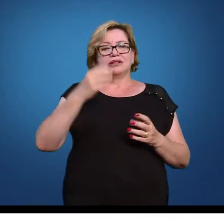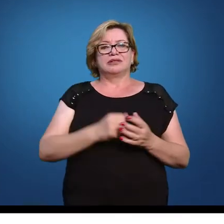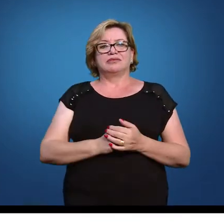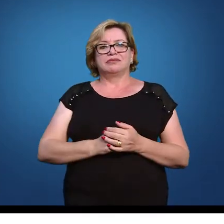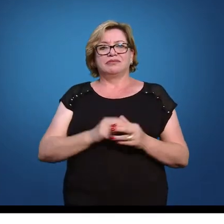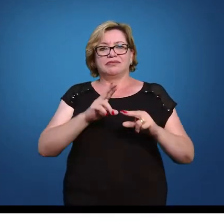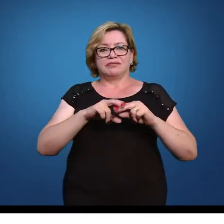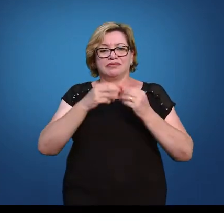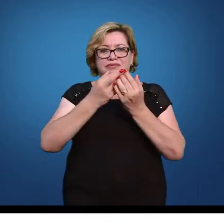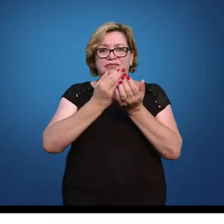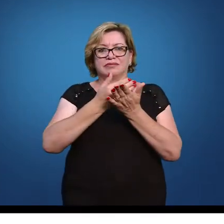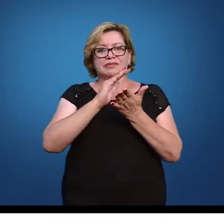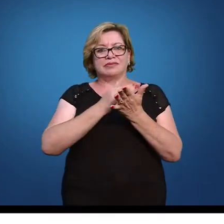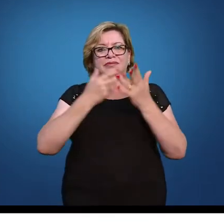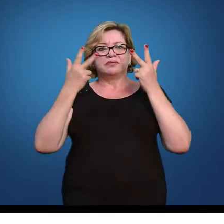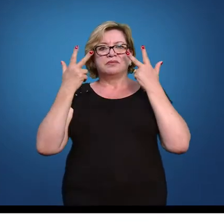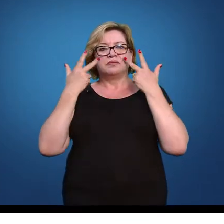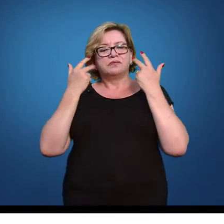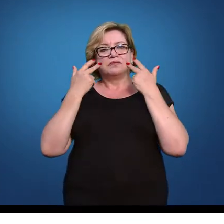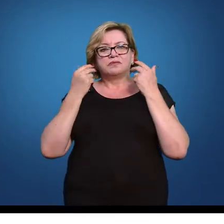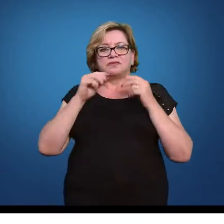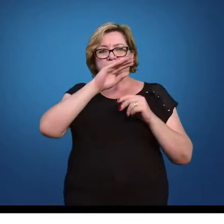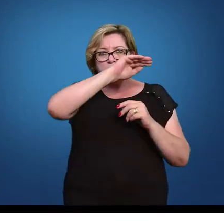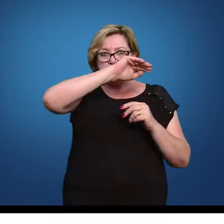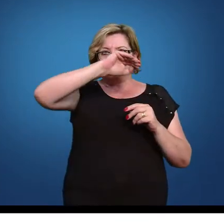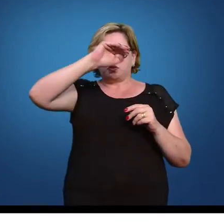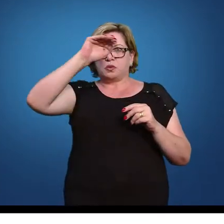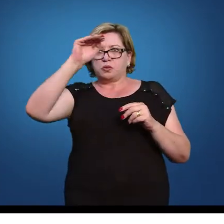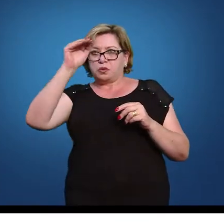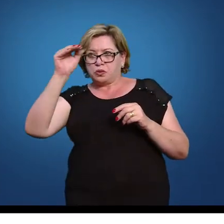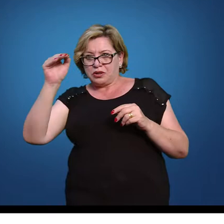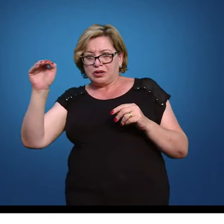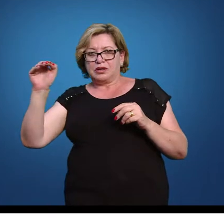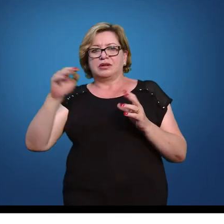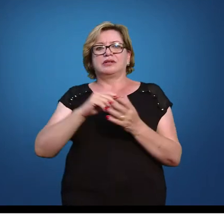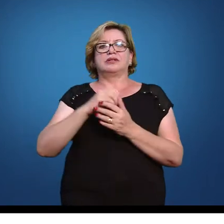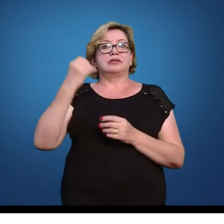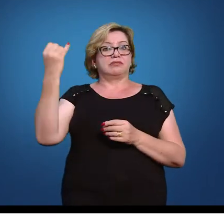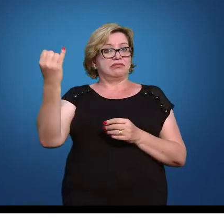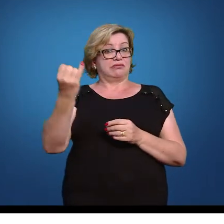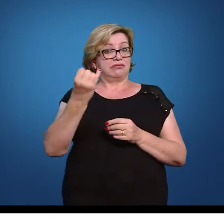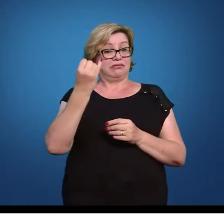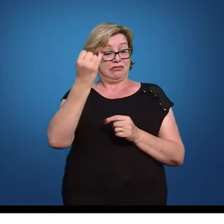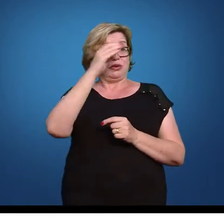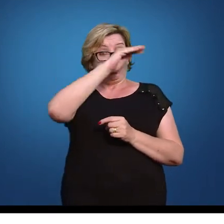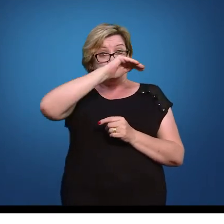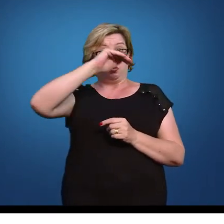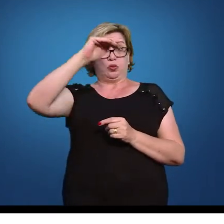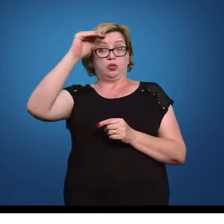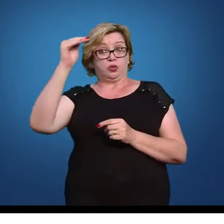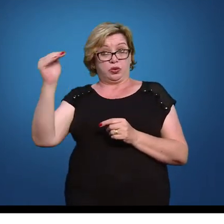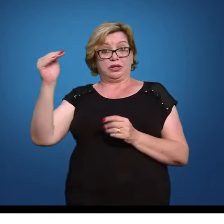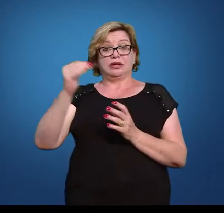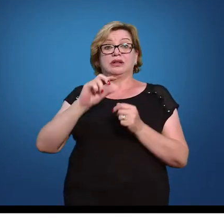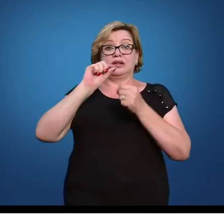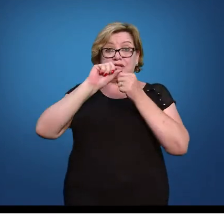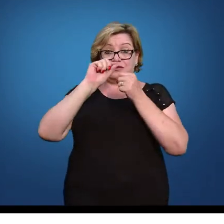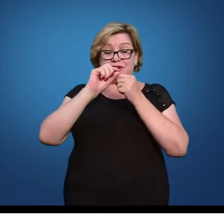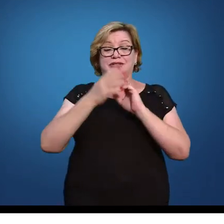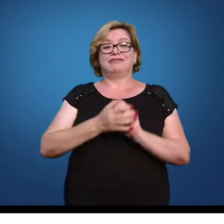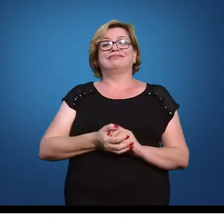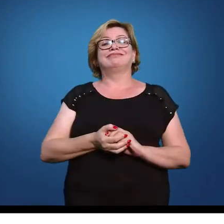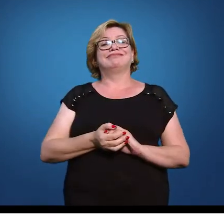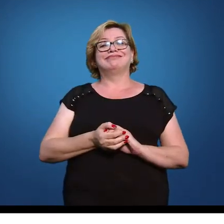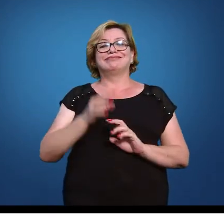Falou em distribuição normal, desenhe a curva. A parte artística é fundamental aqui. Você tem que